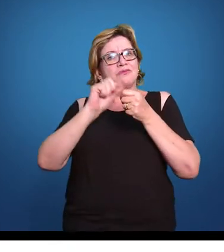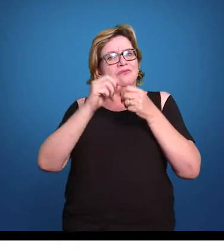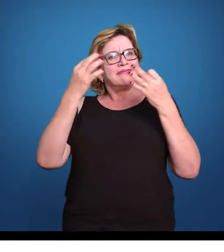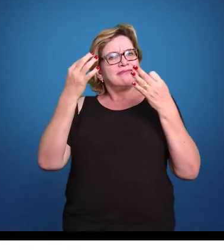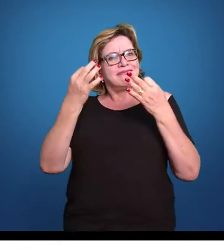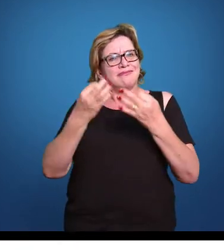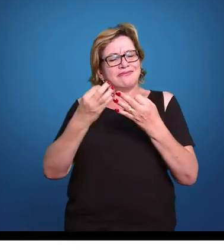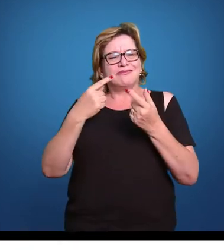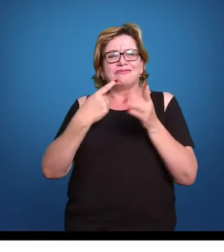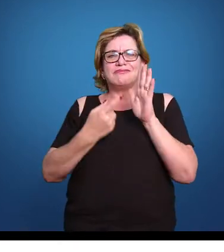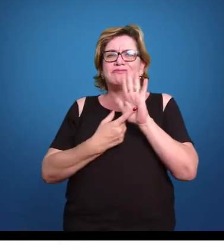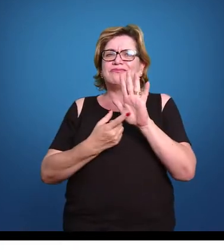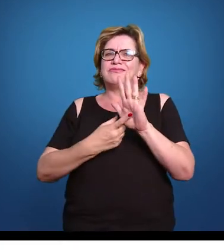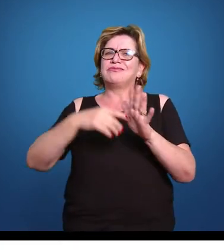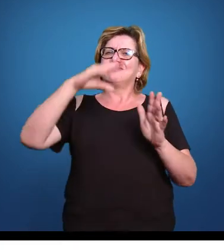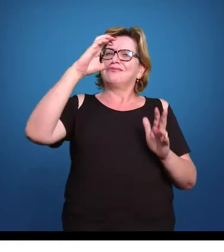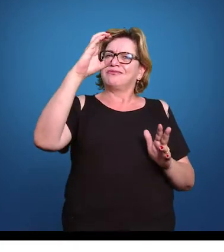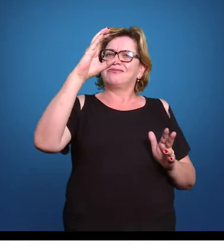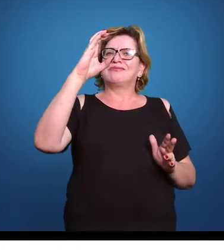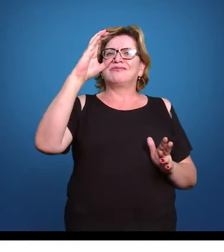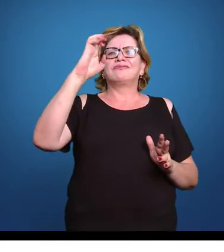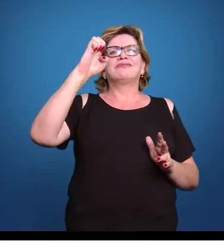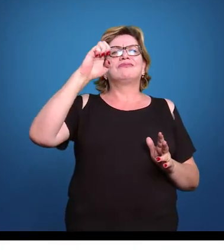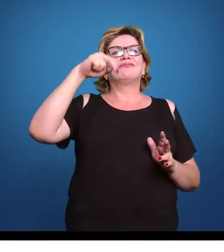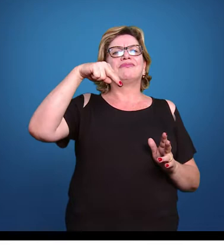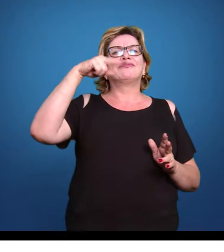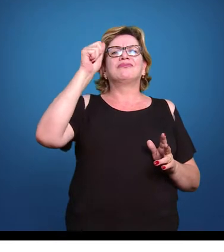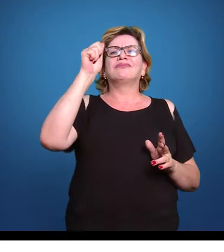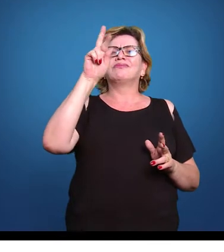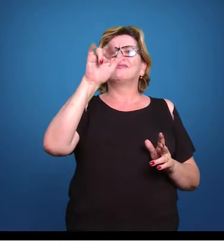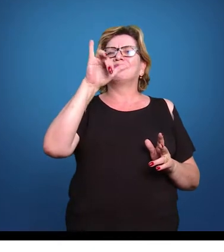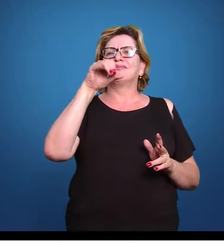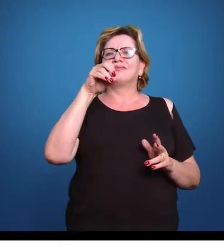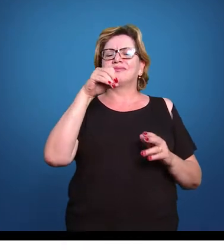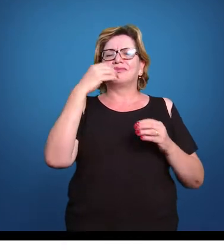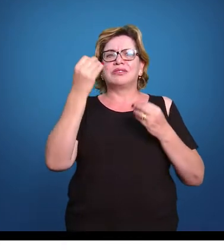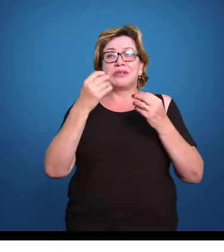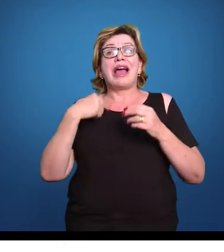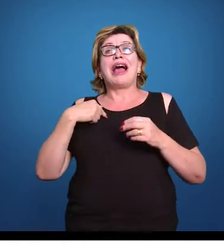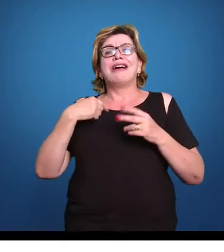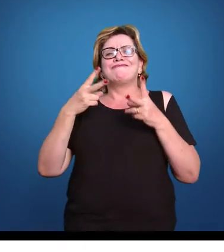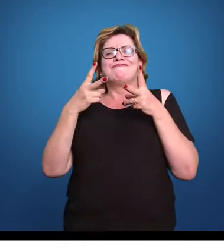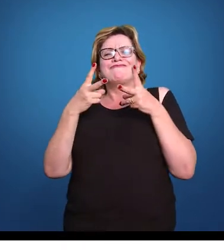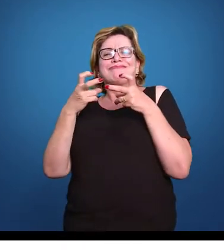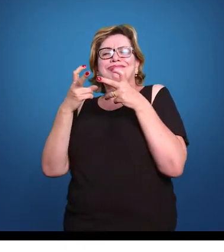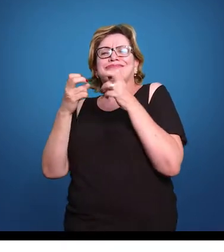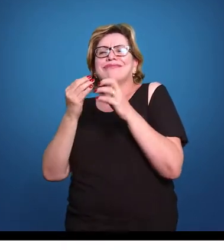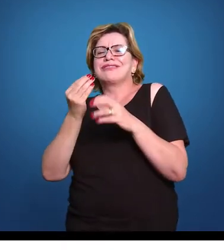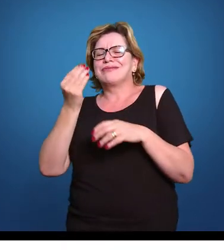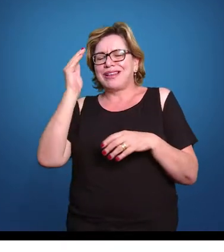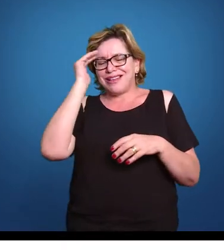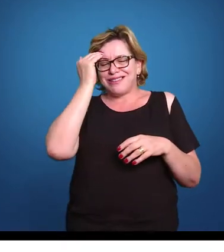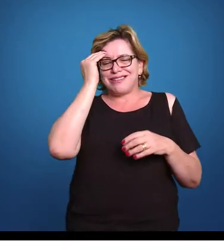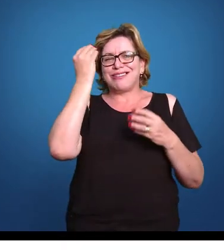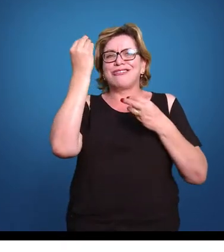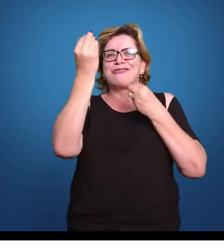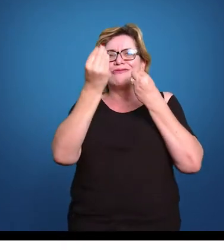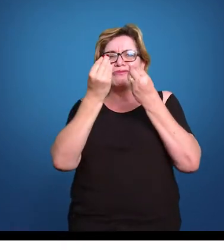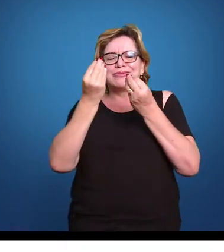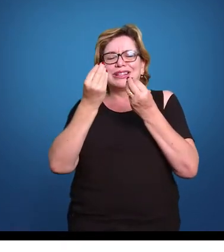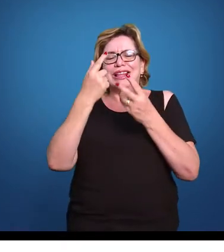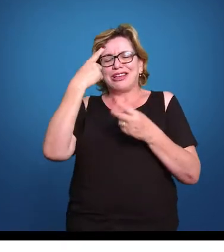daqueles cenários. Então aí eu consigo entender um cenário. E daí eu começo a criar